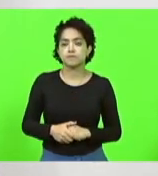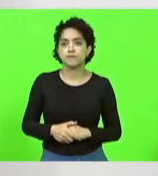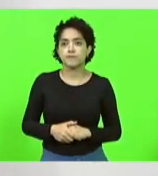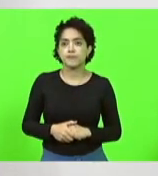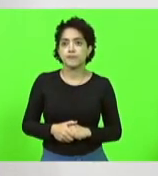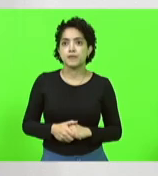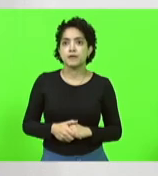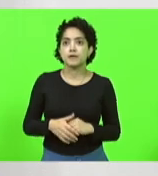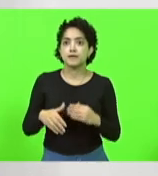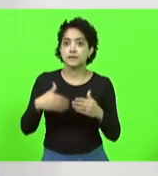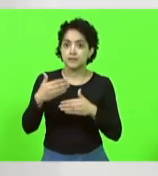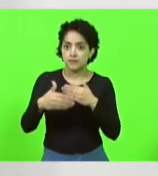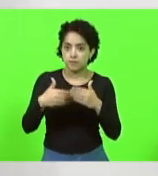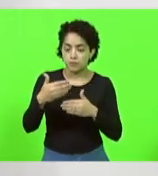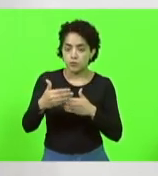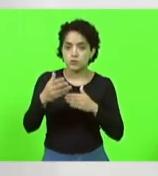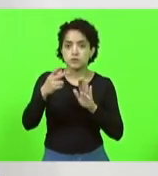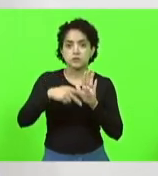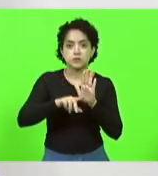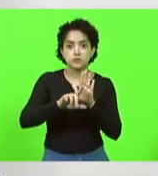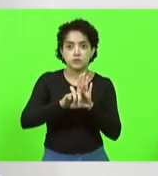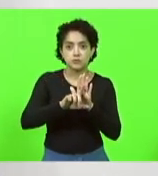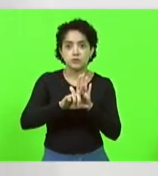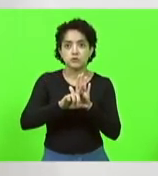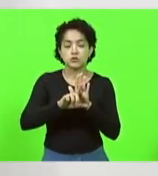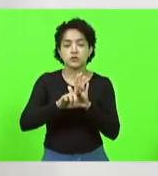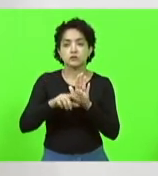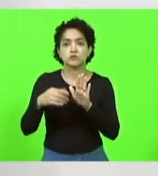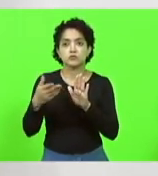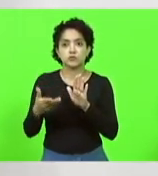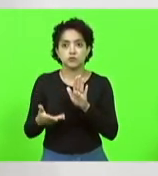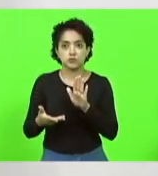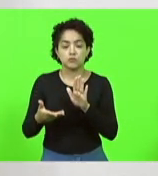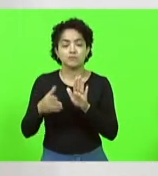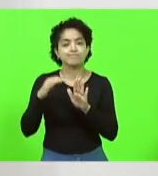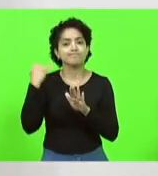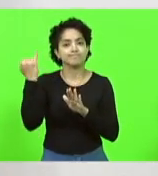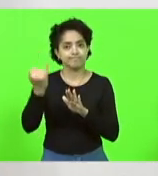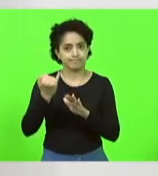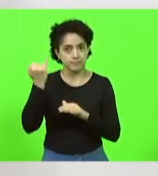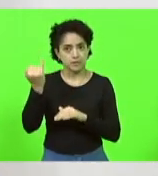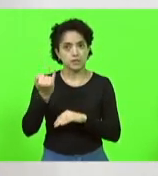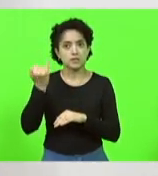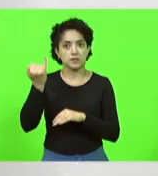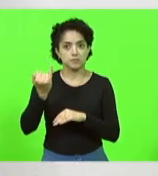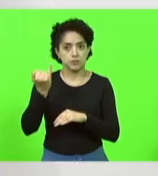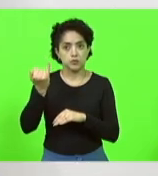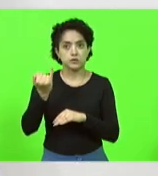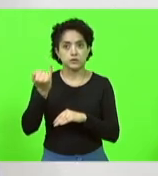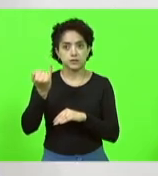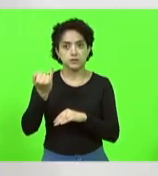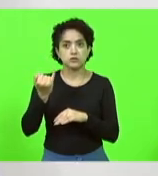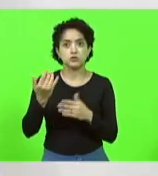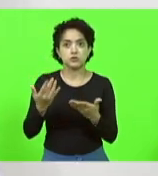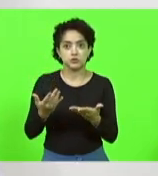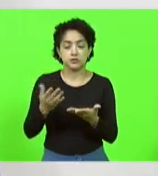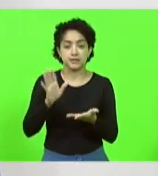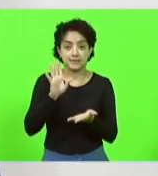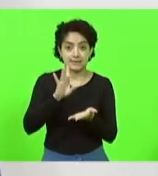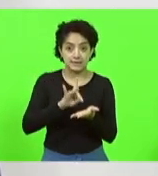depois a execução do projeto, mas, obviamente, que era importante estabelecer, definir